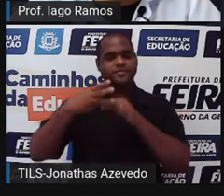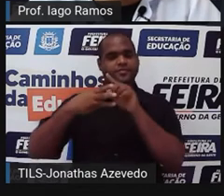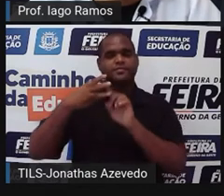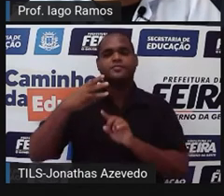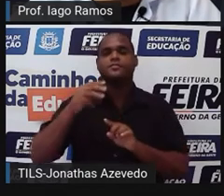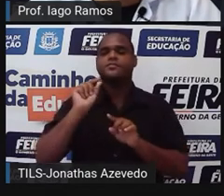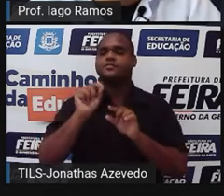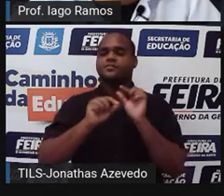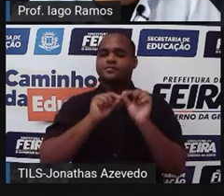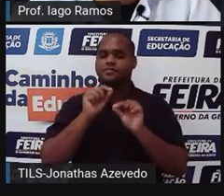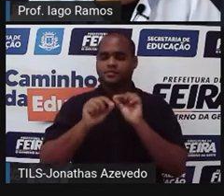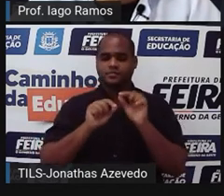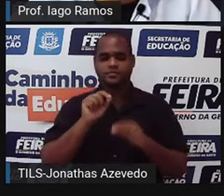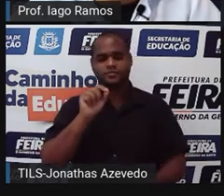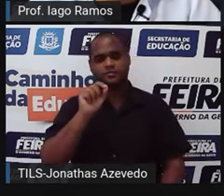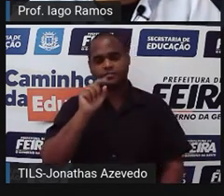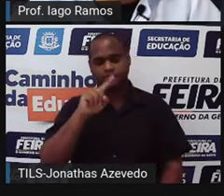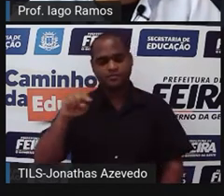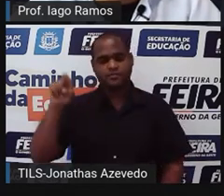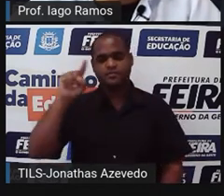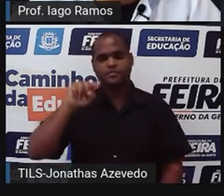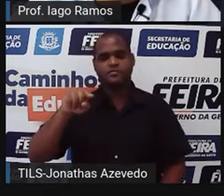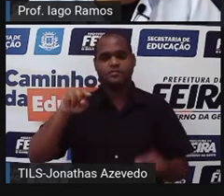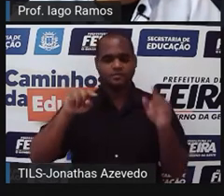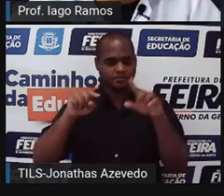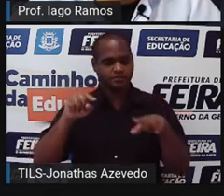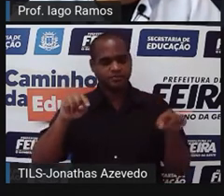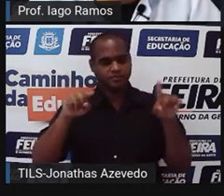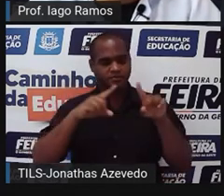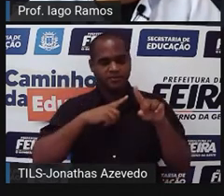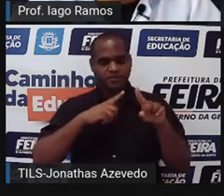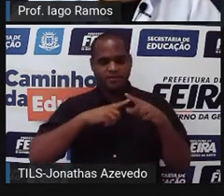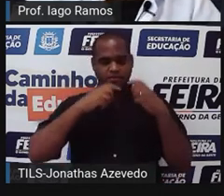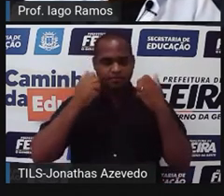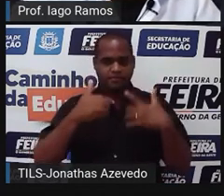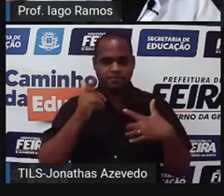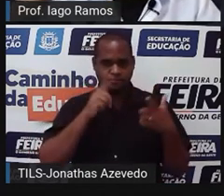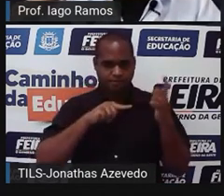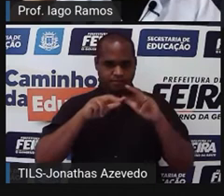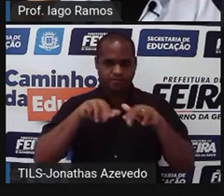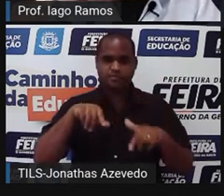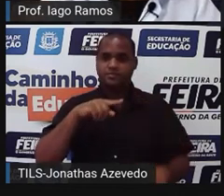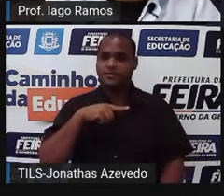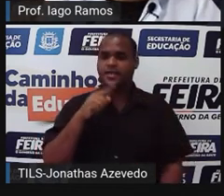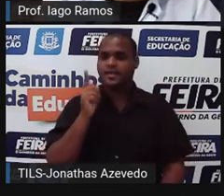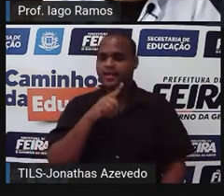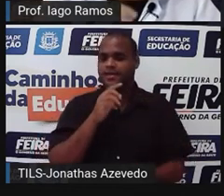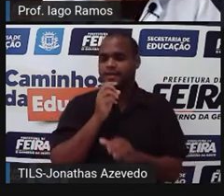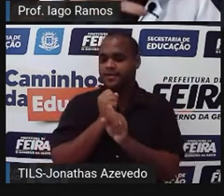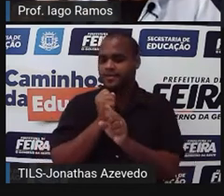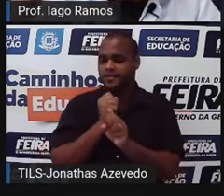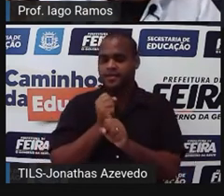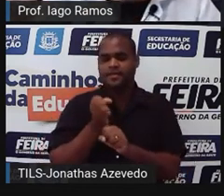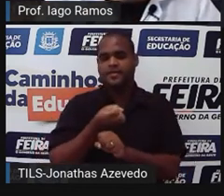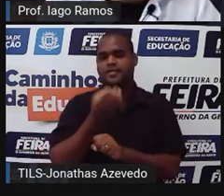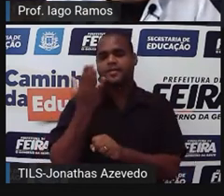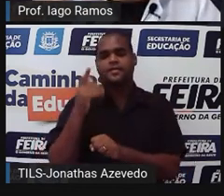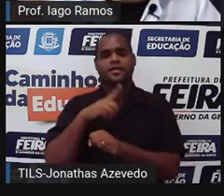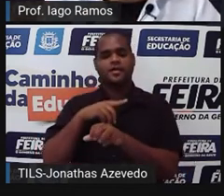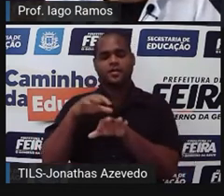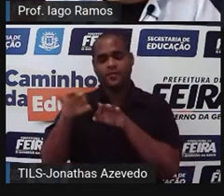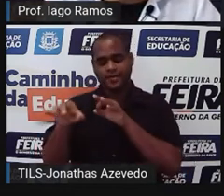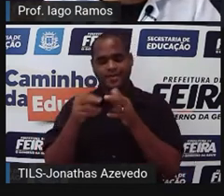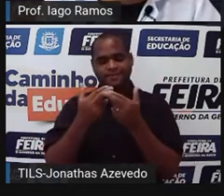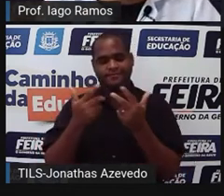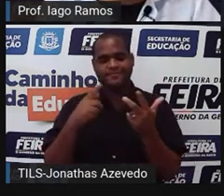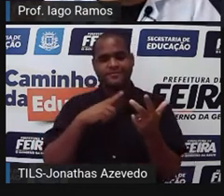fazer aparecer um espaço onde eu consiga ter, onde eu consiga colocar a quantidade para os três. Então eu vou reorganizar de